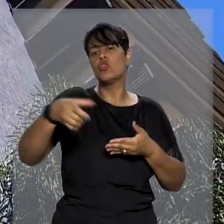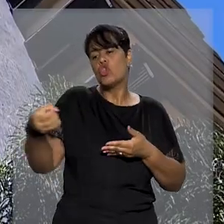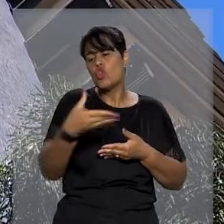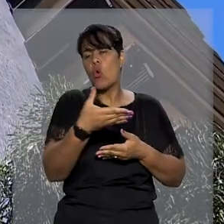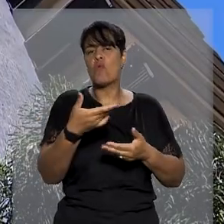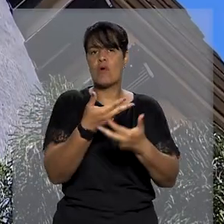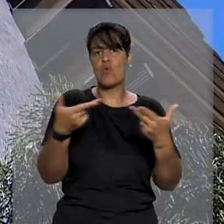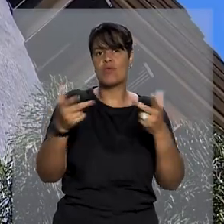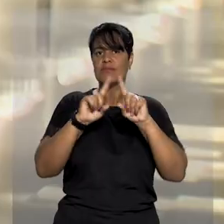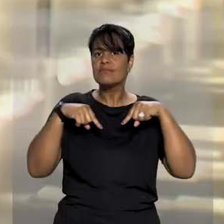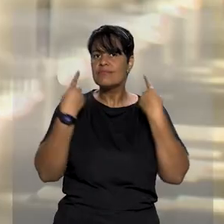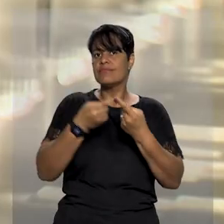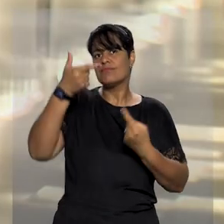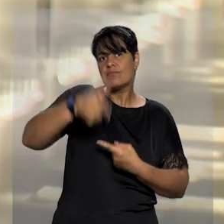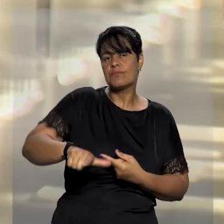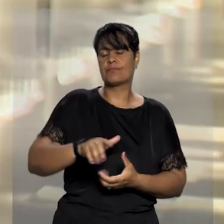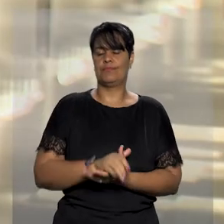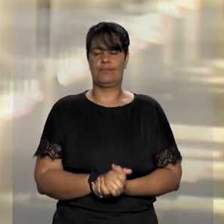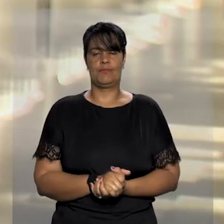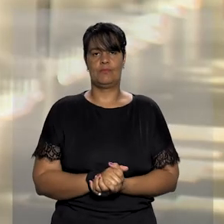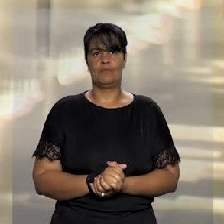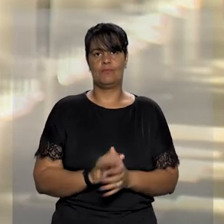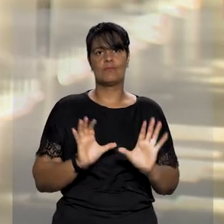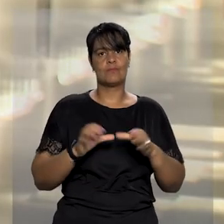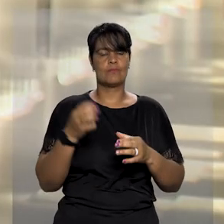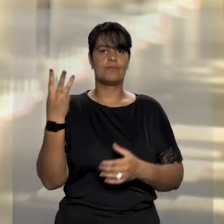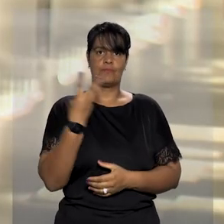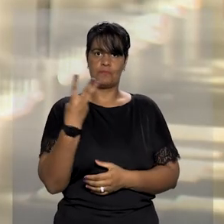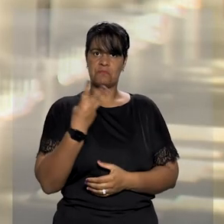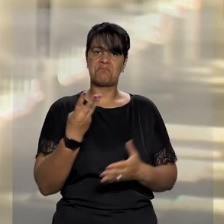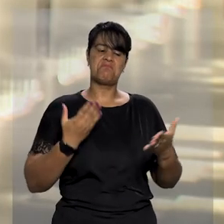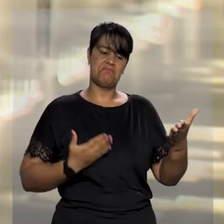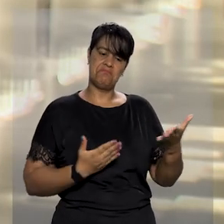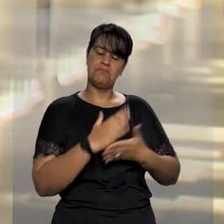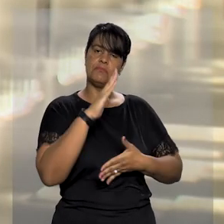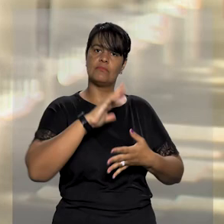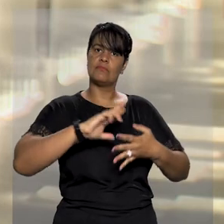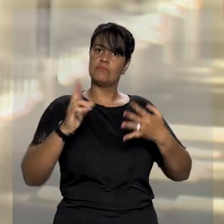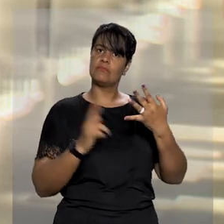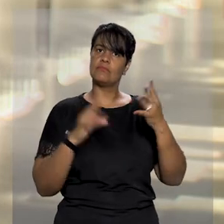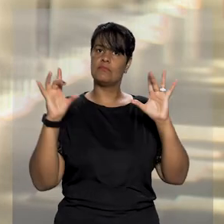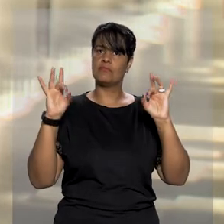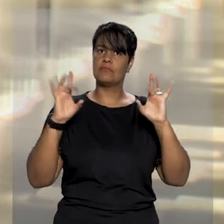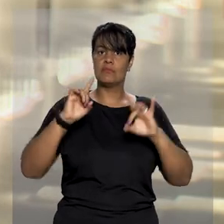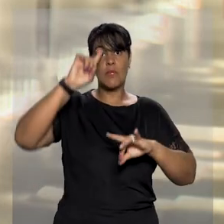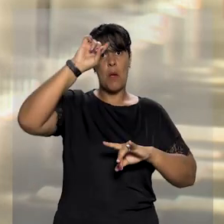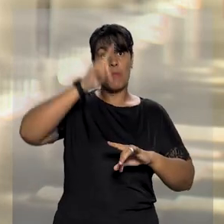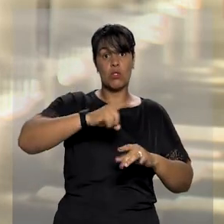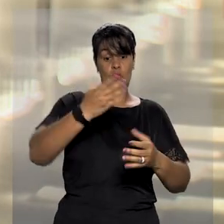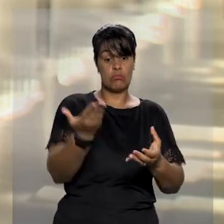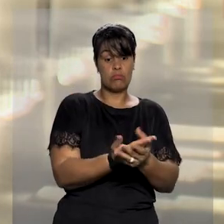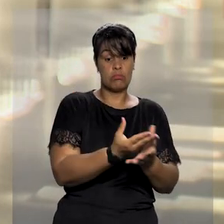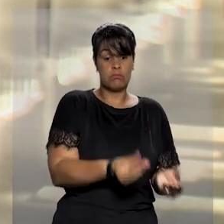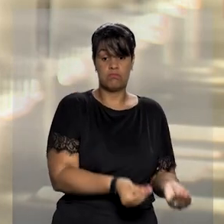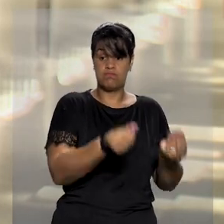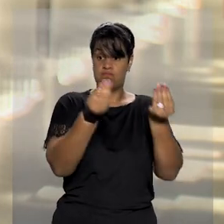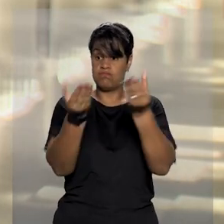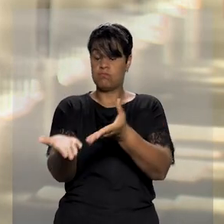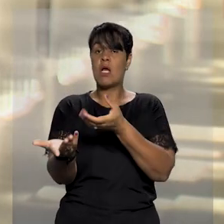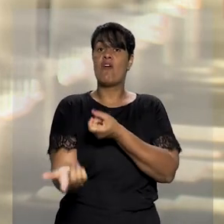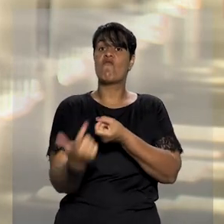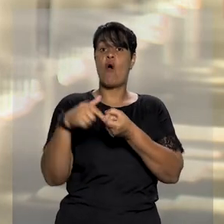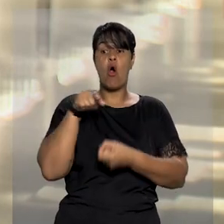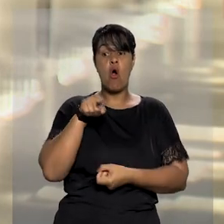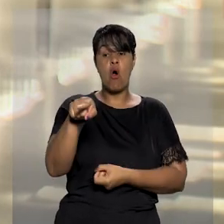nova Assembleia Geral. No STJ, a terceira turma deu provimento ao recurso especial determinando o retorno dos autos